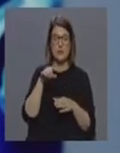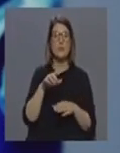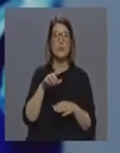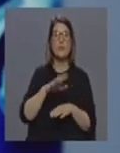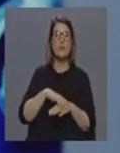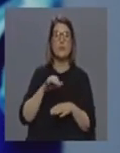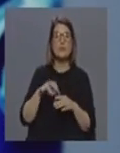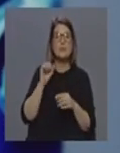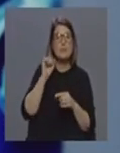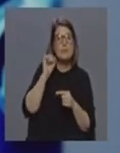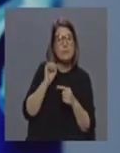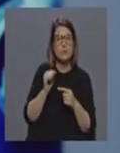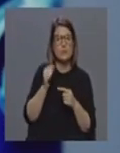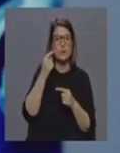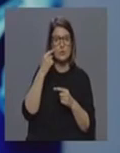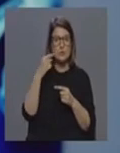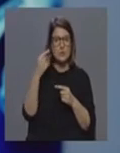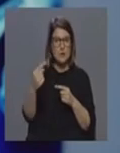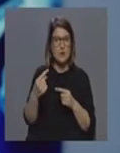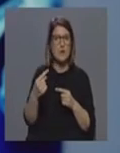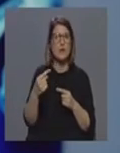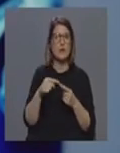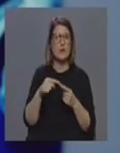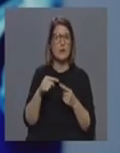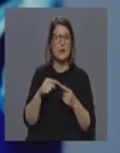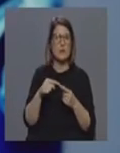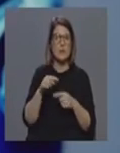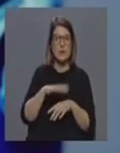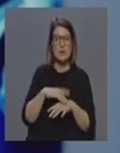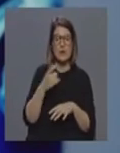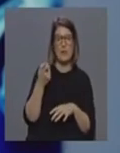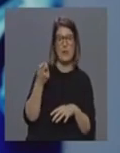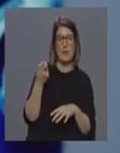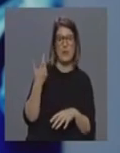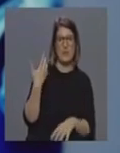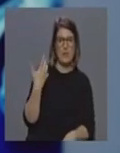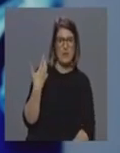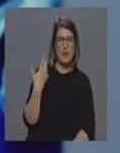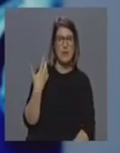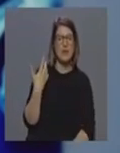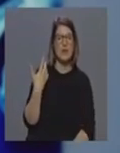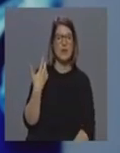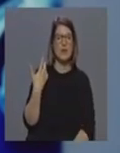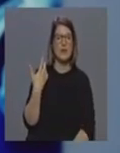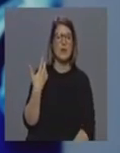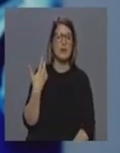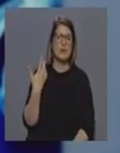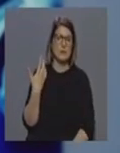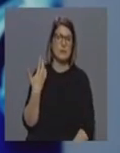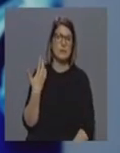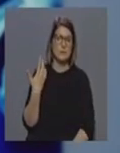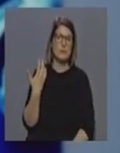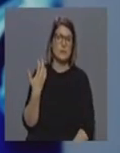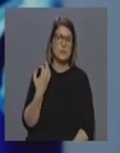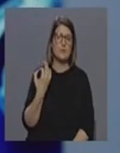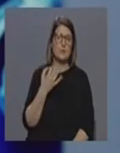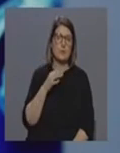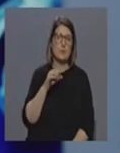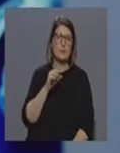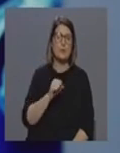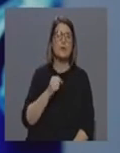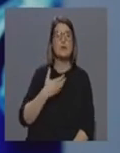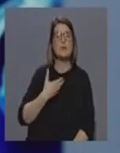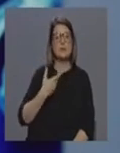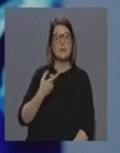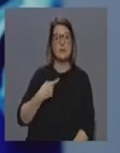especificidade, pela sua particularidade e por ser tão recente, de recordar que, entanto, ele foi detectado em dezembro